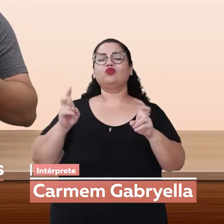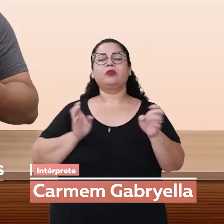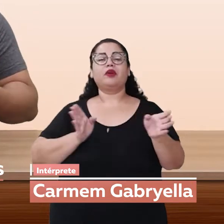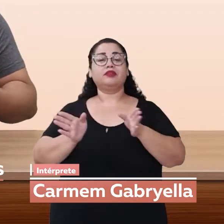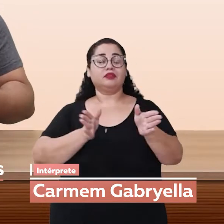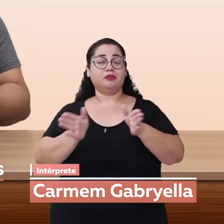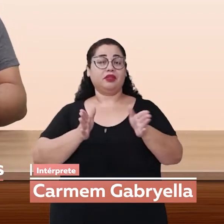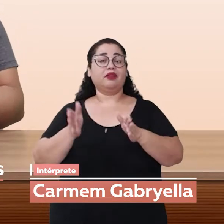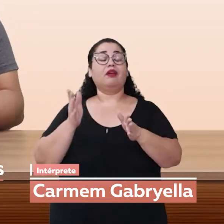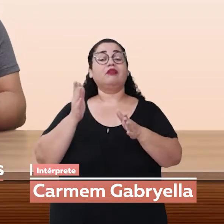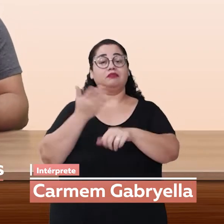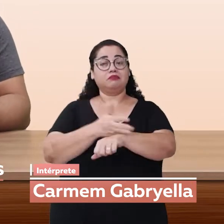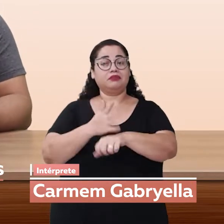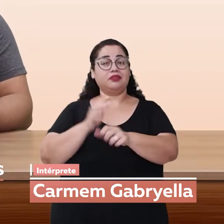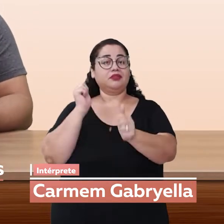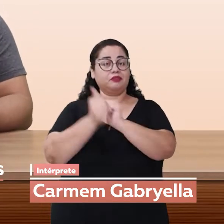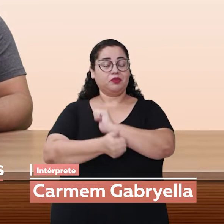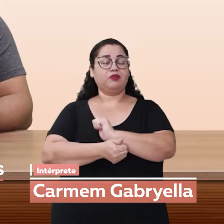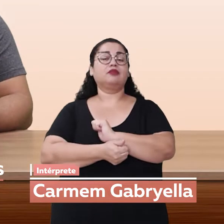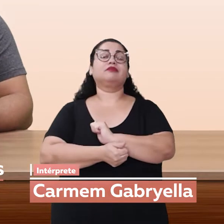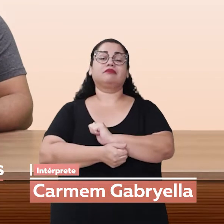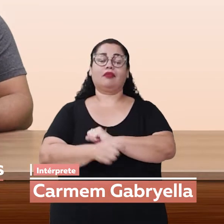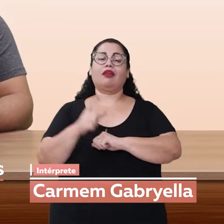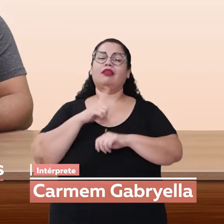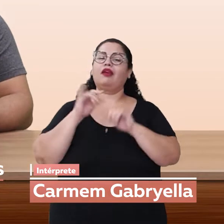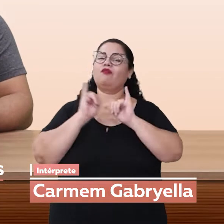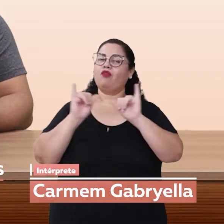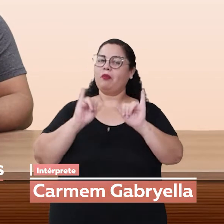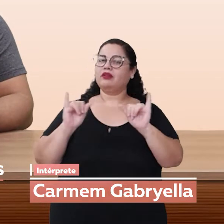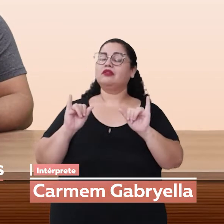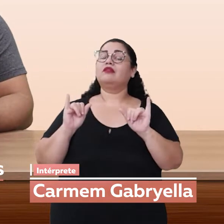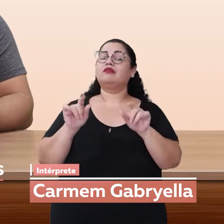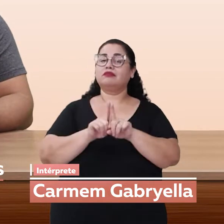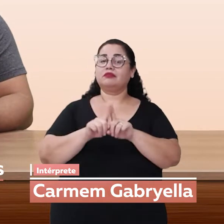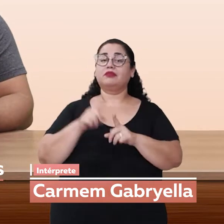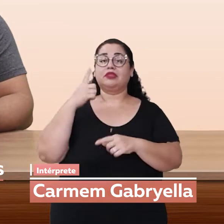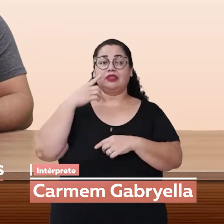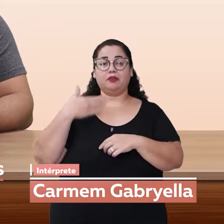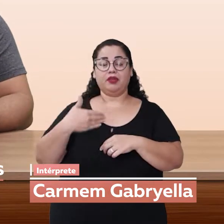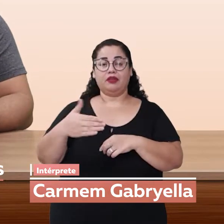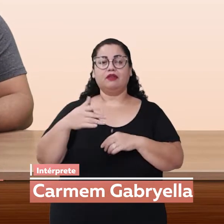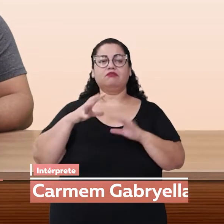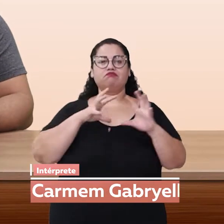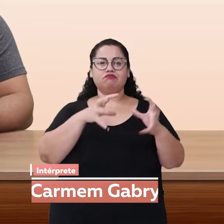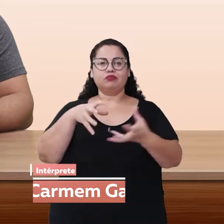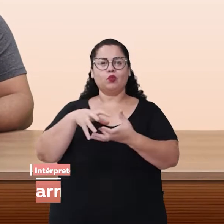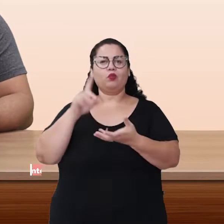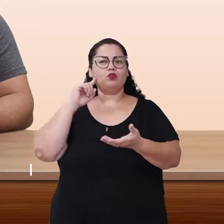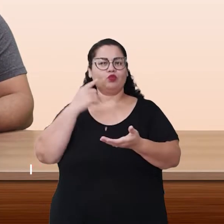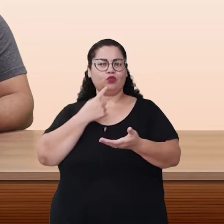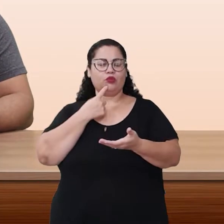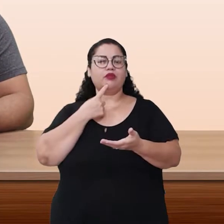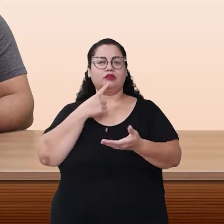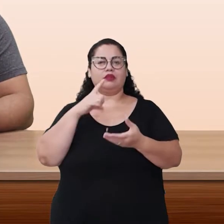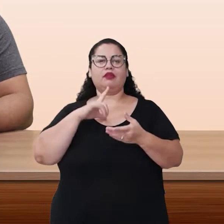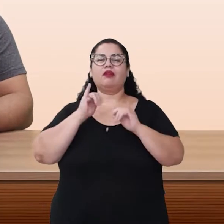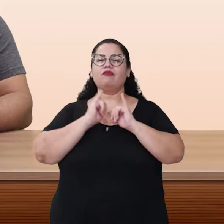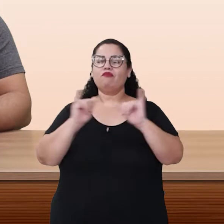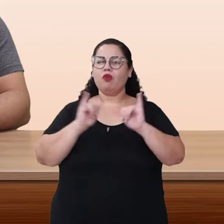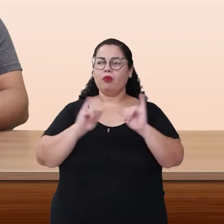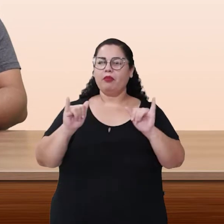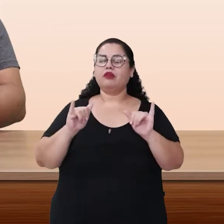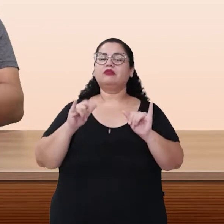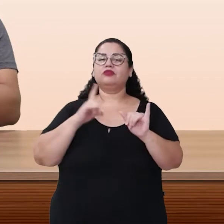acessibilidade à prática esportiva. E tivemos mais informações essa semana sobre o universo da surdez. O quadro